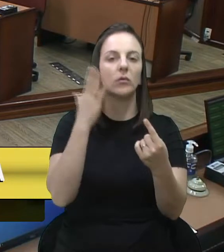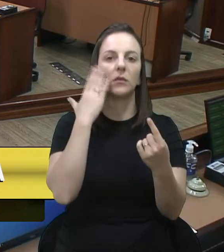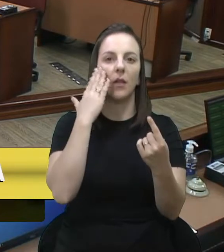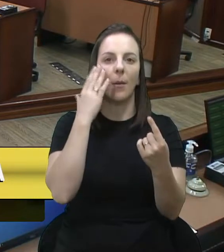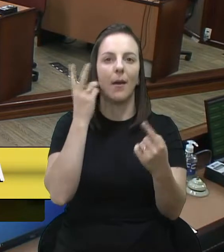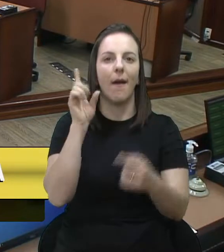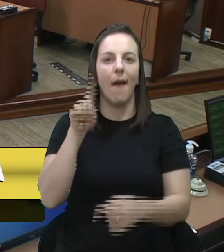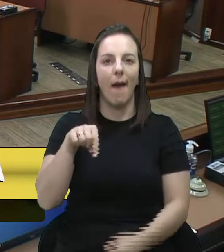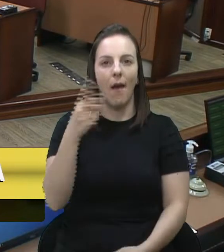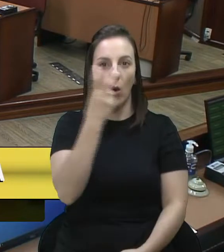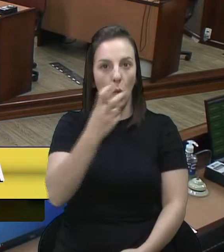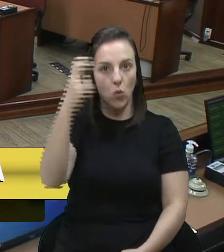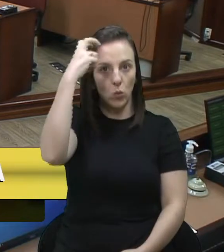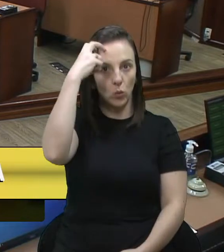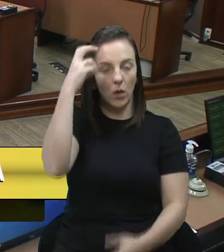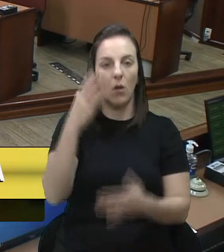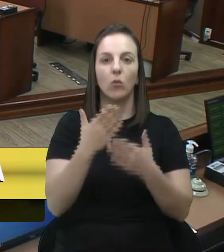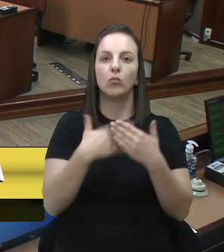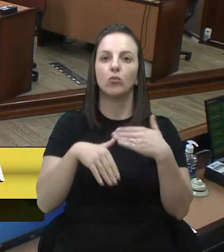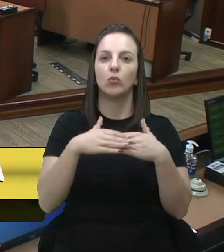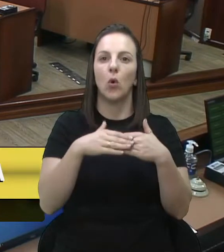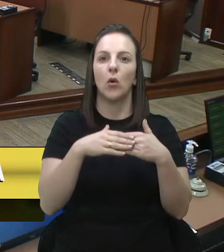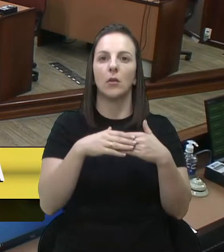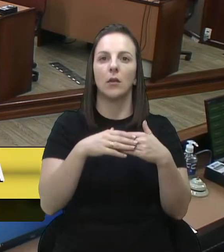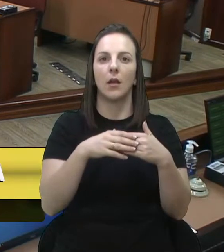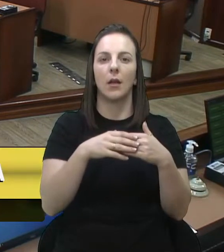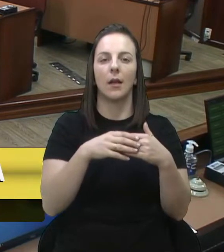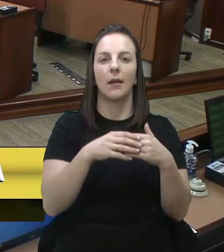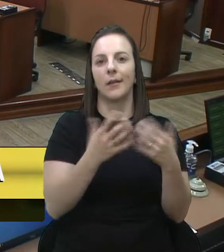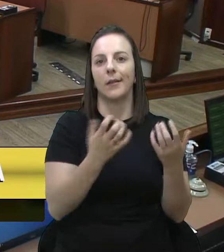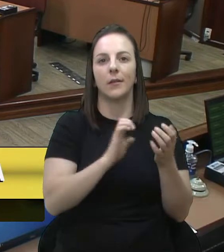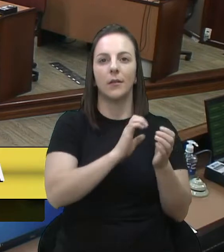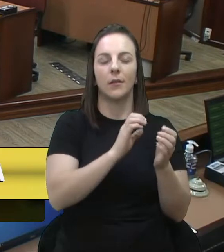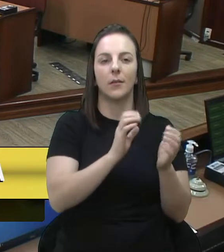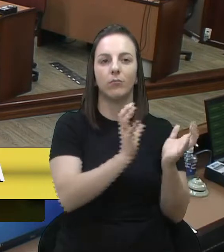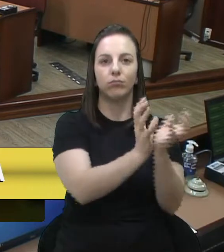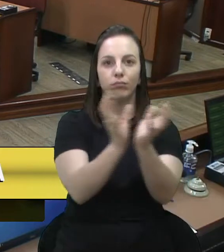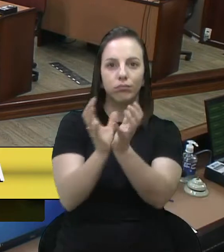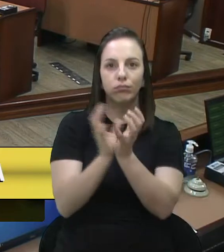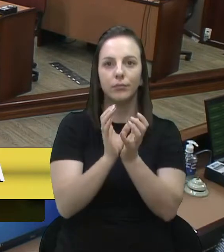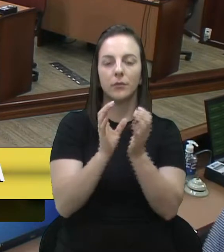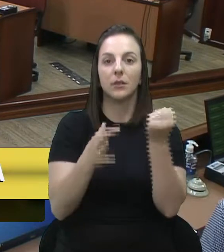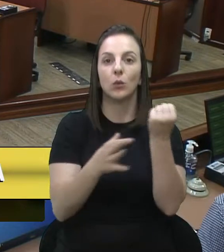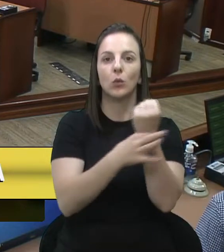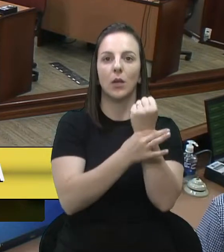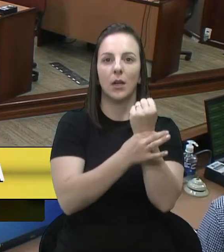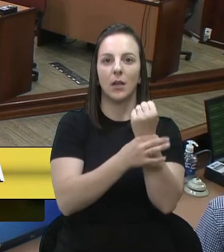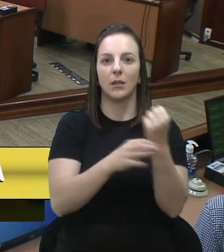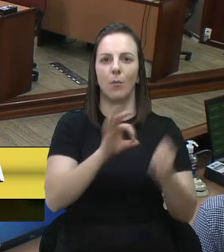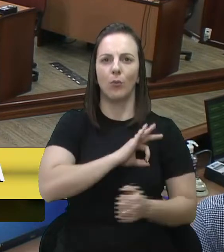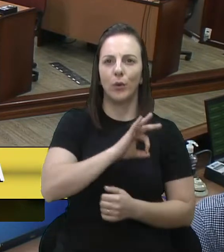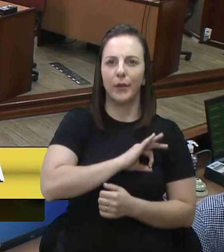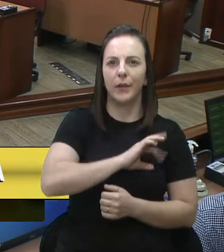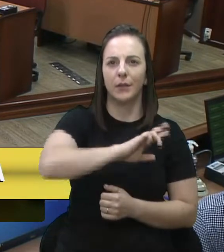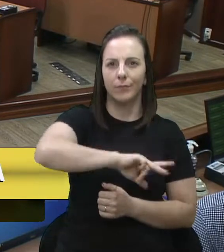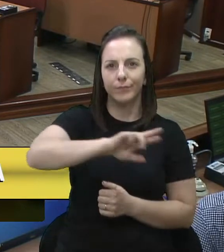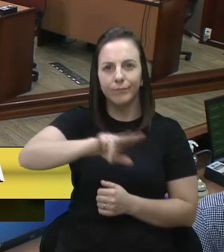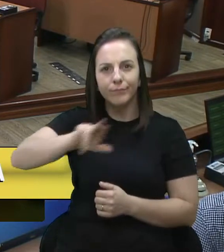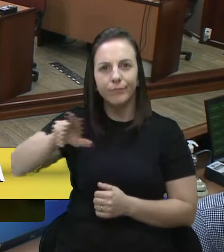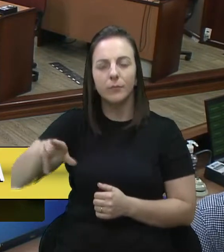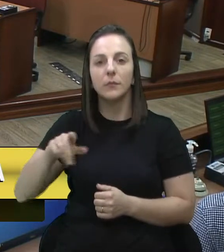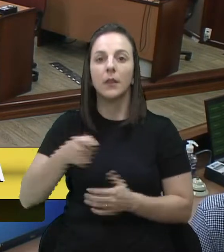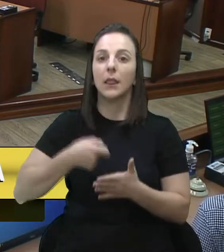toda a nossa força de segurança faz o seu trabalho ou procura fazer o seu trabalho com todas as dificuldades com excelência,